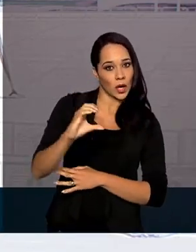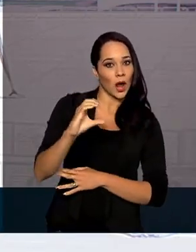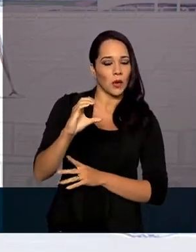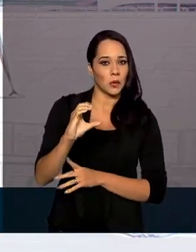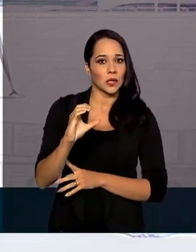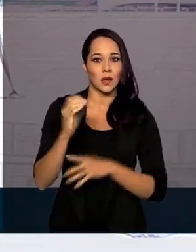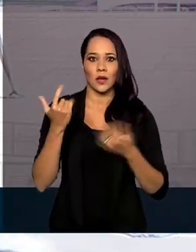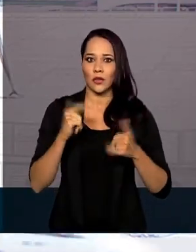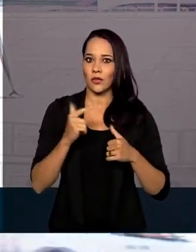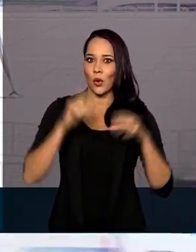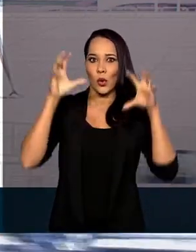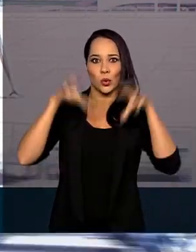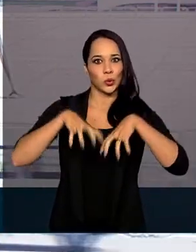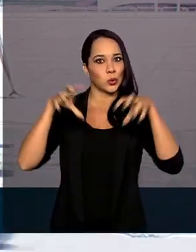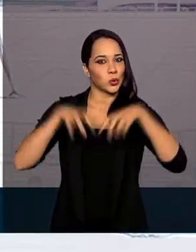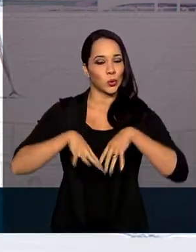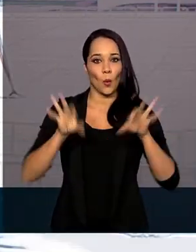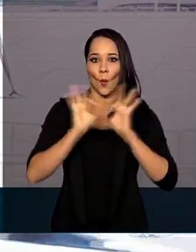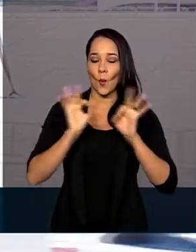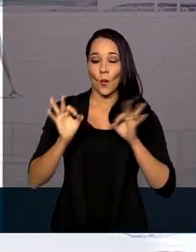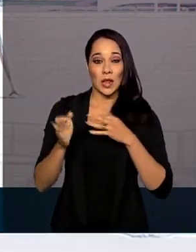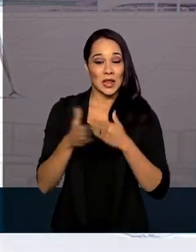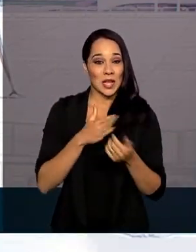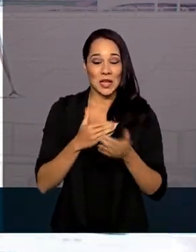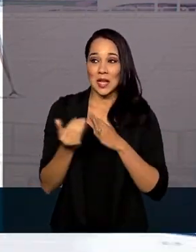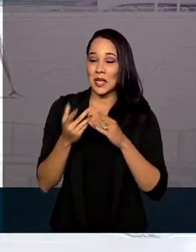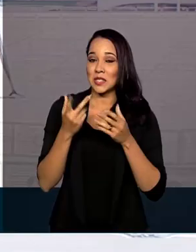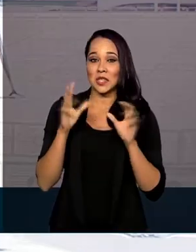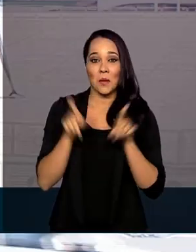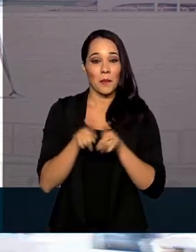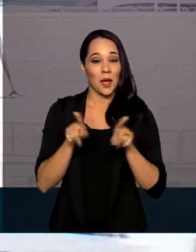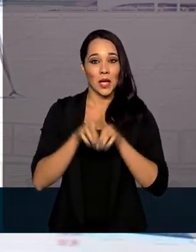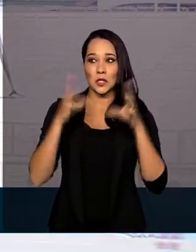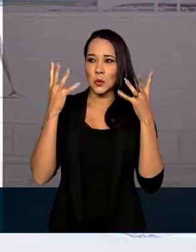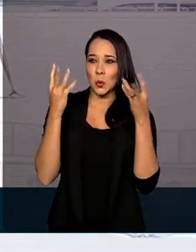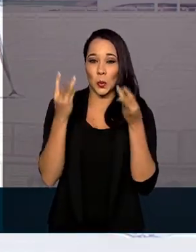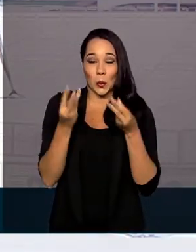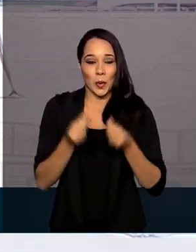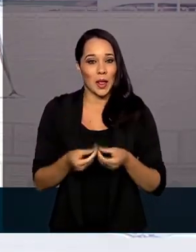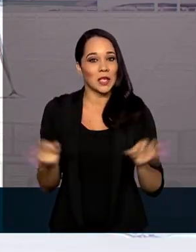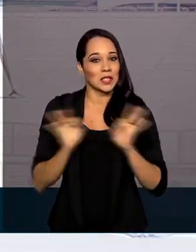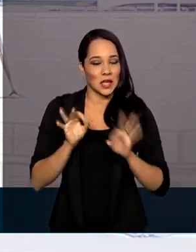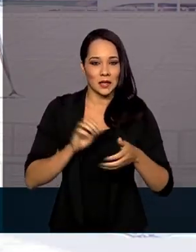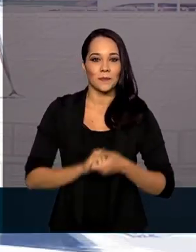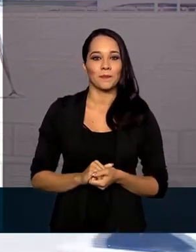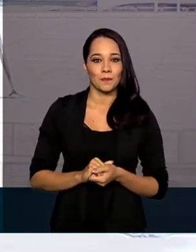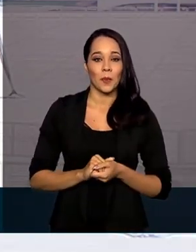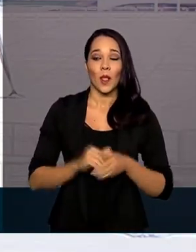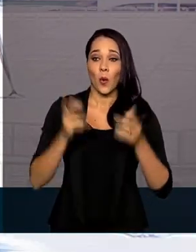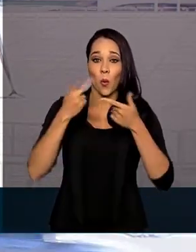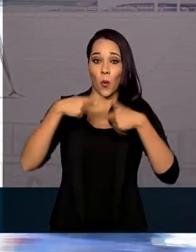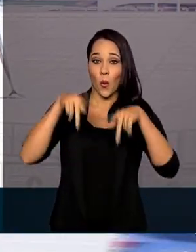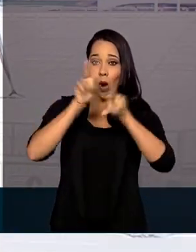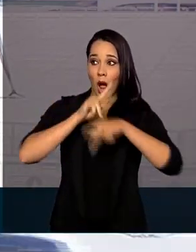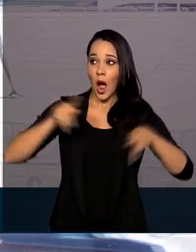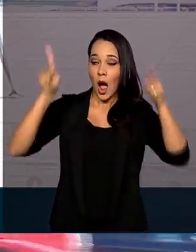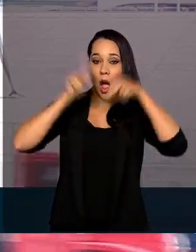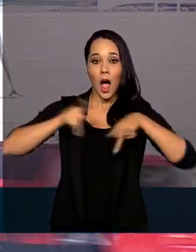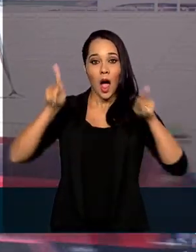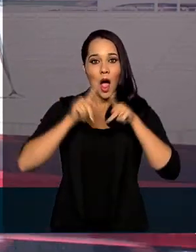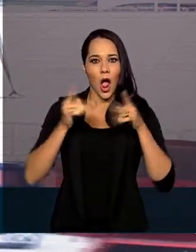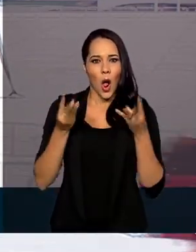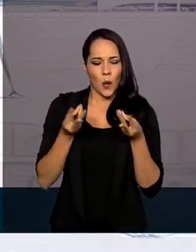previsão de chuva, sem qualquer pista de umidade. E, falando em umidade, a umidade relativa do ar, ela está